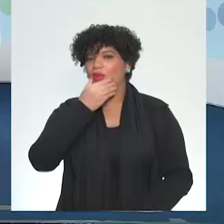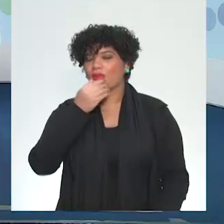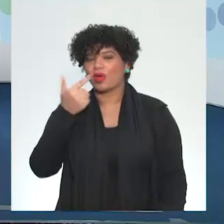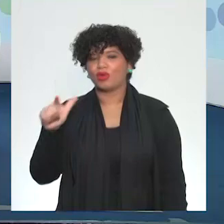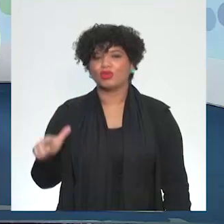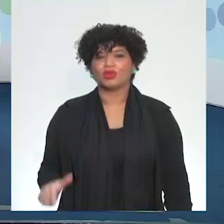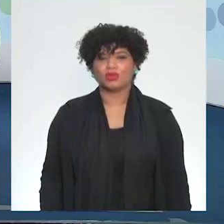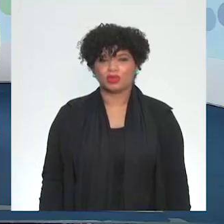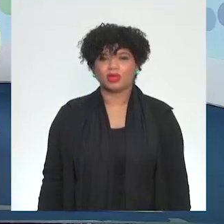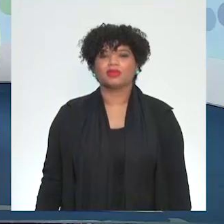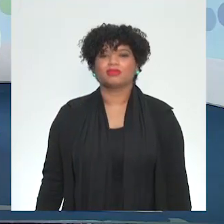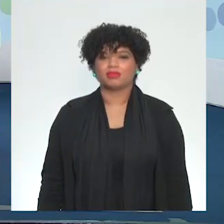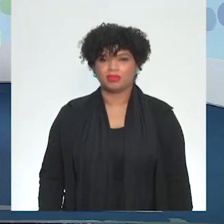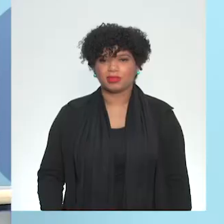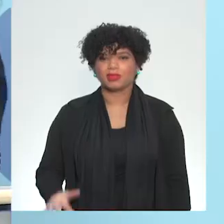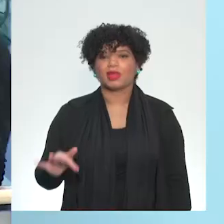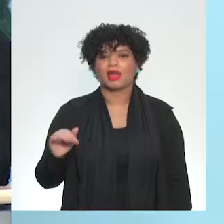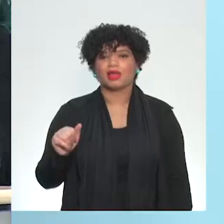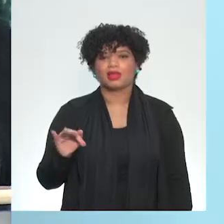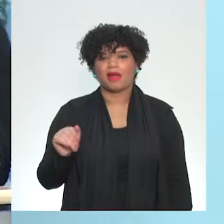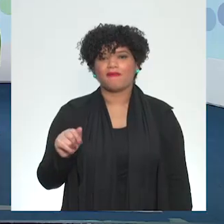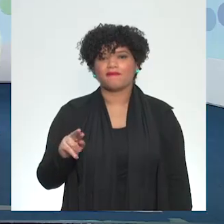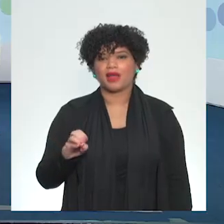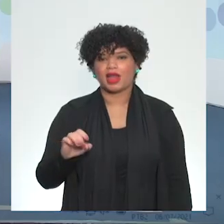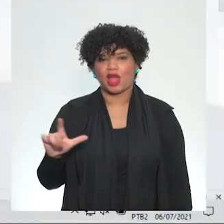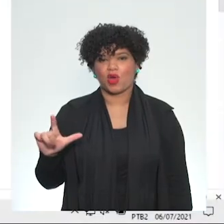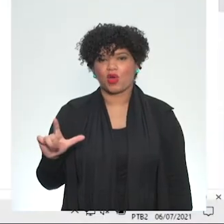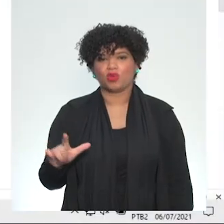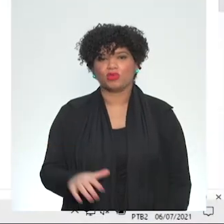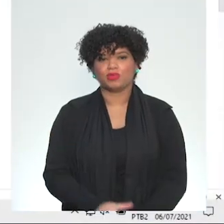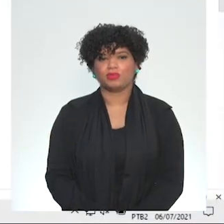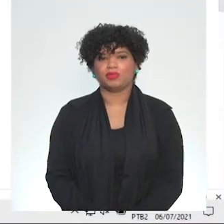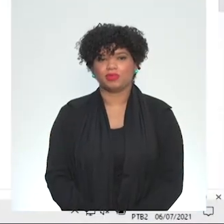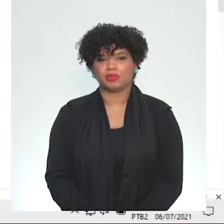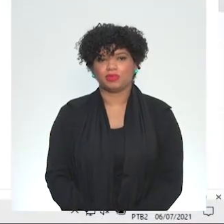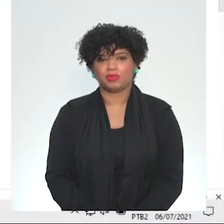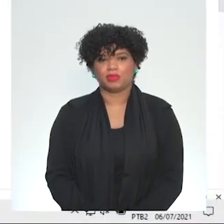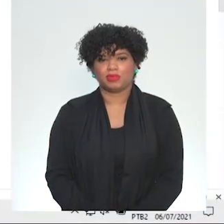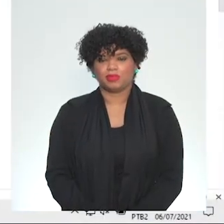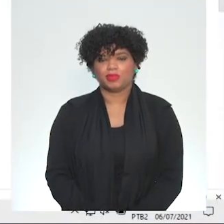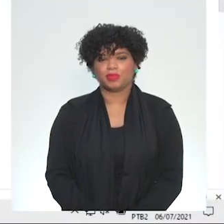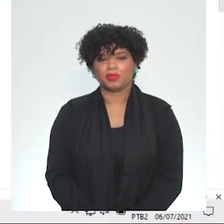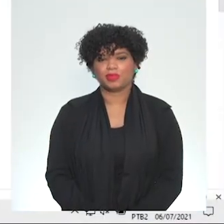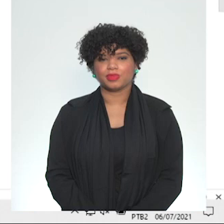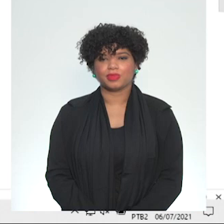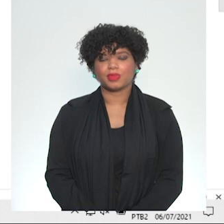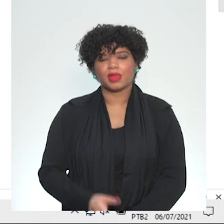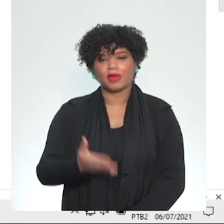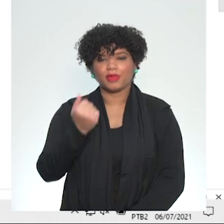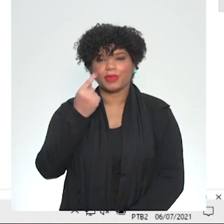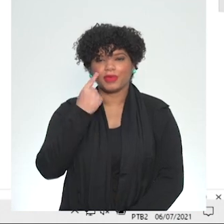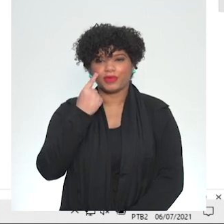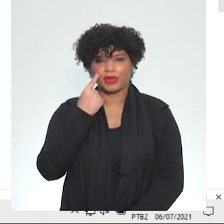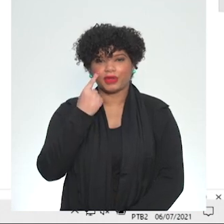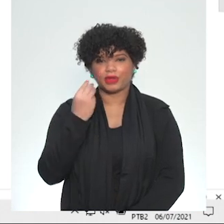Exatamente. Sempre. E vai que é sua, Tafarel. Muitas copas gritando, vai que é sua, Tafarel. Então, vamos lá.